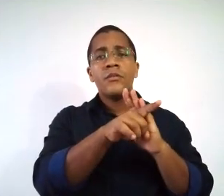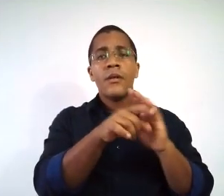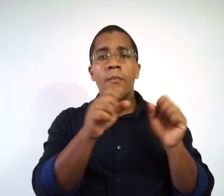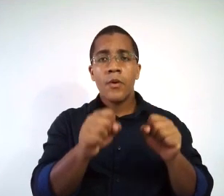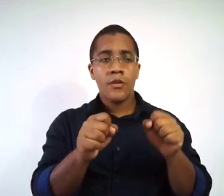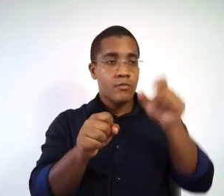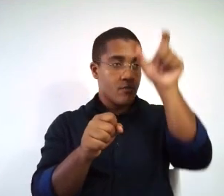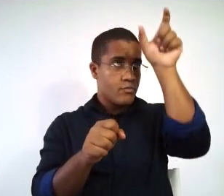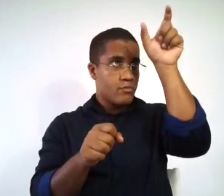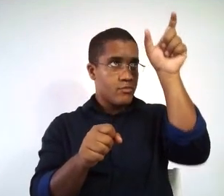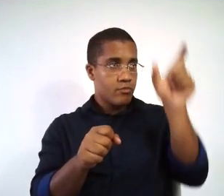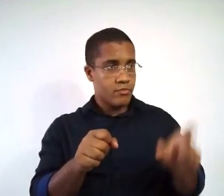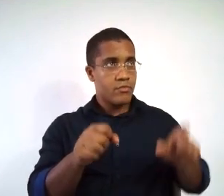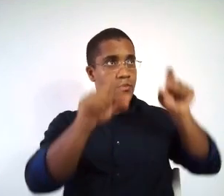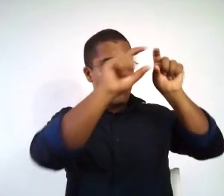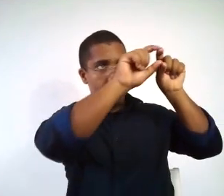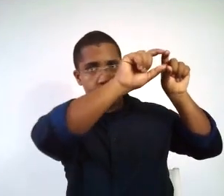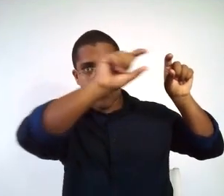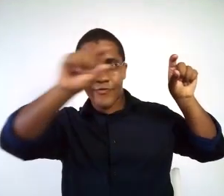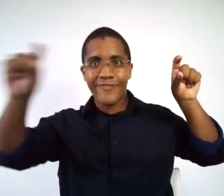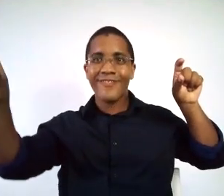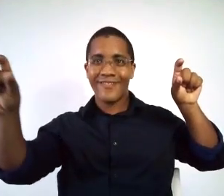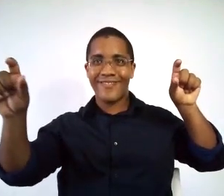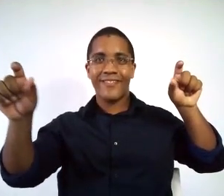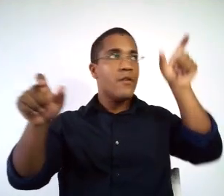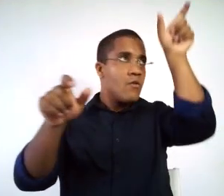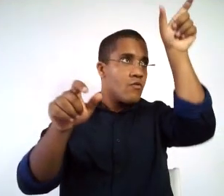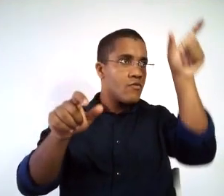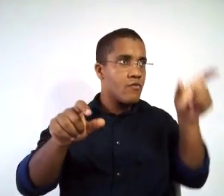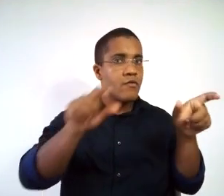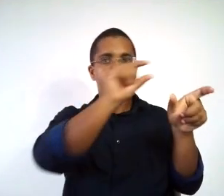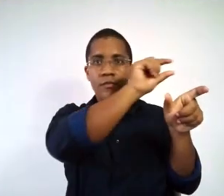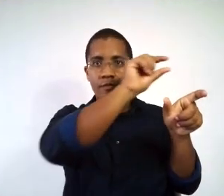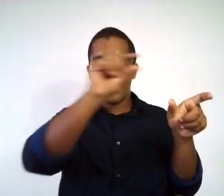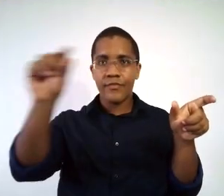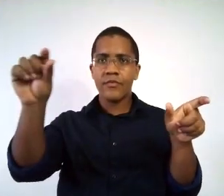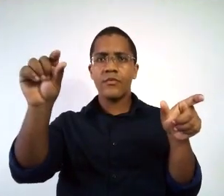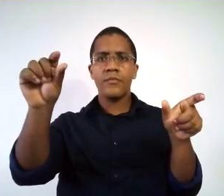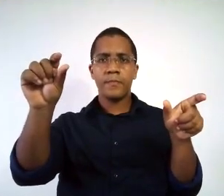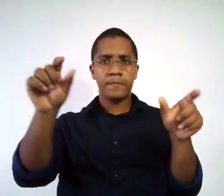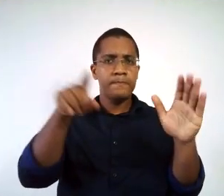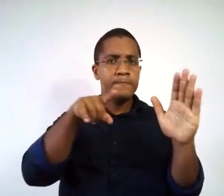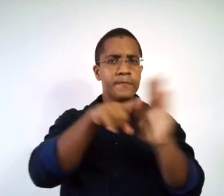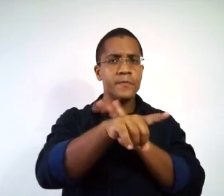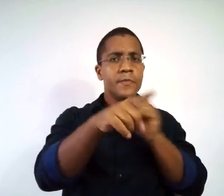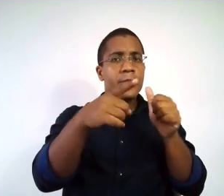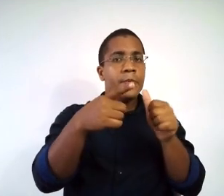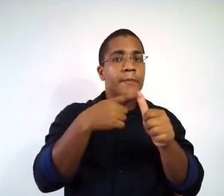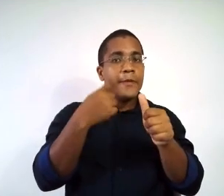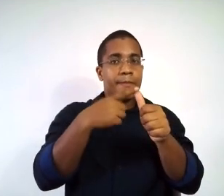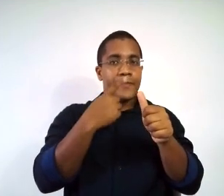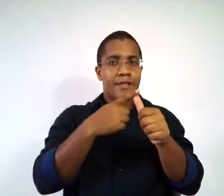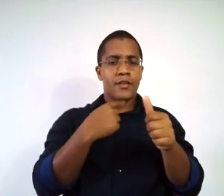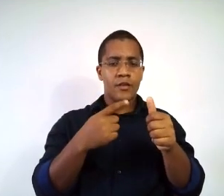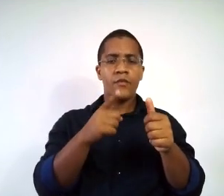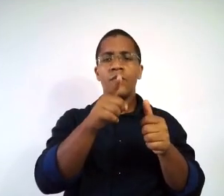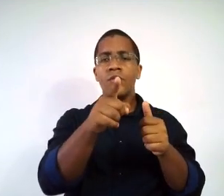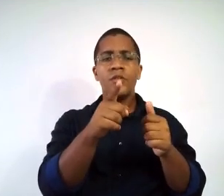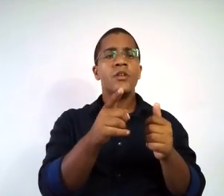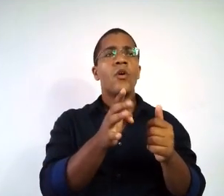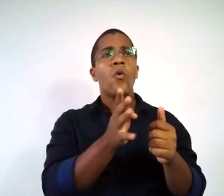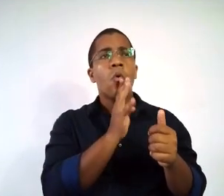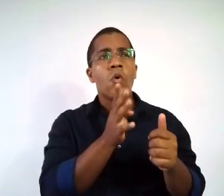E aí como é que foi que a gente fez? A gente separou por coluna na vertical e fileiras na horizontal.